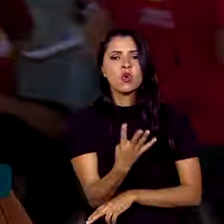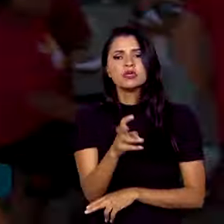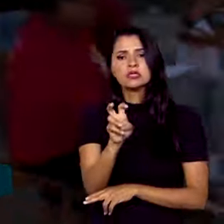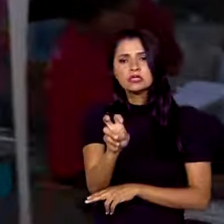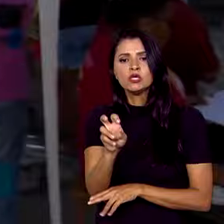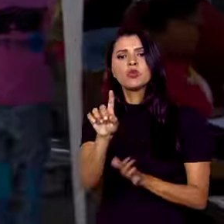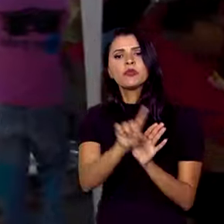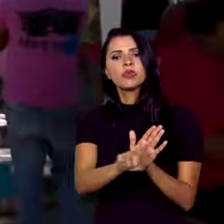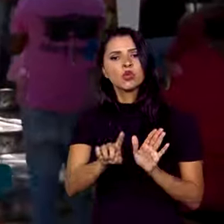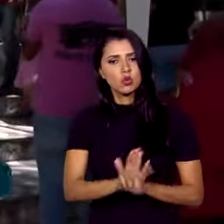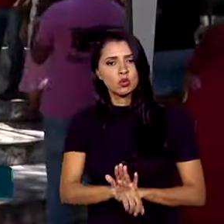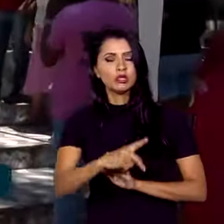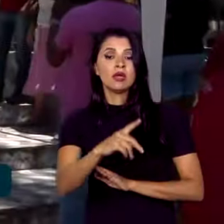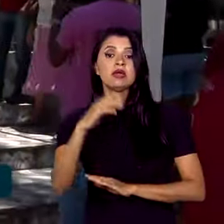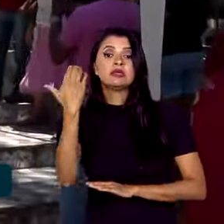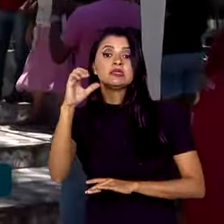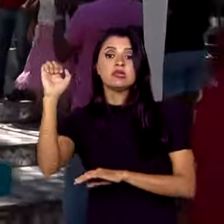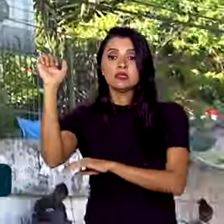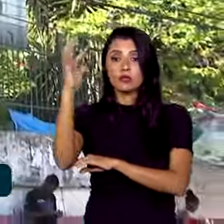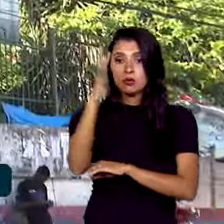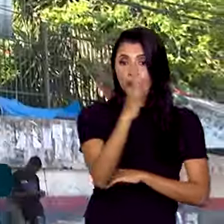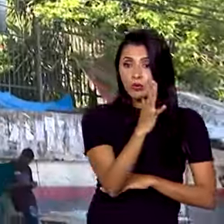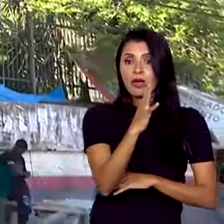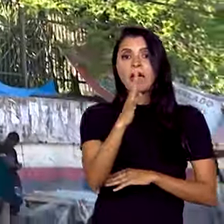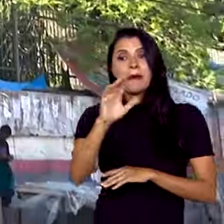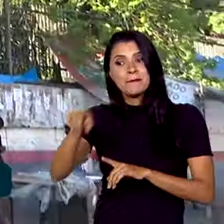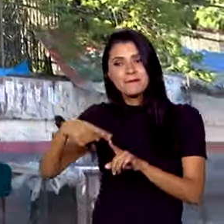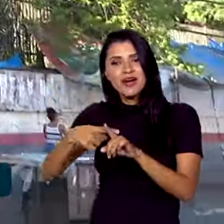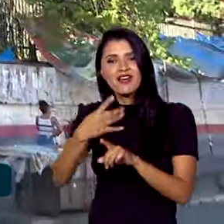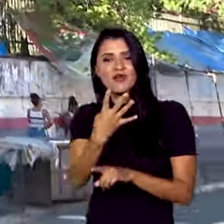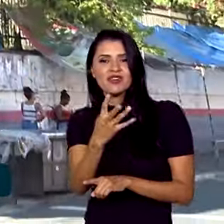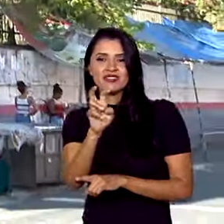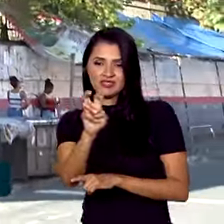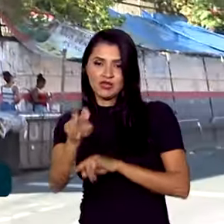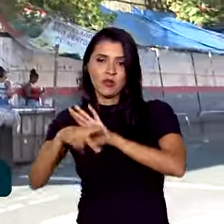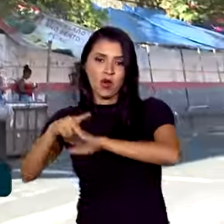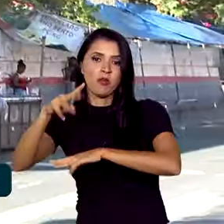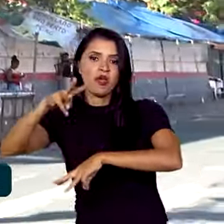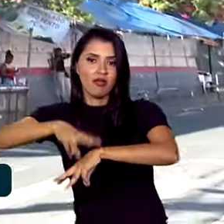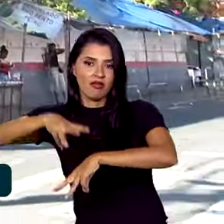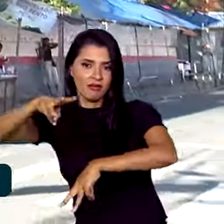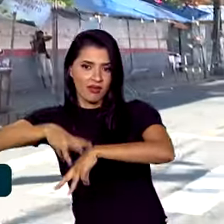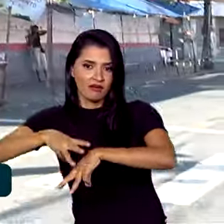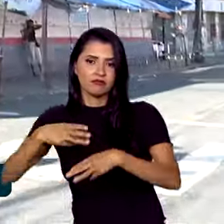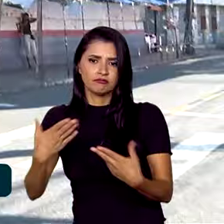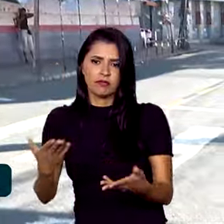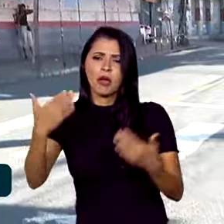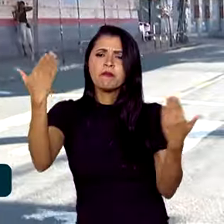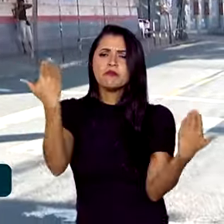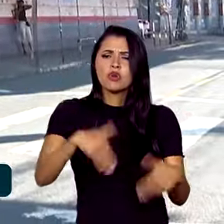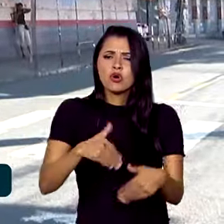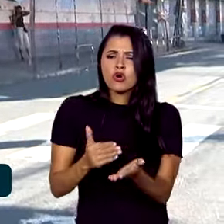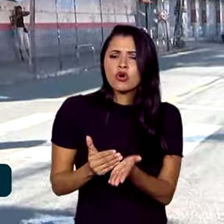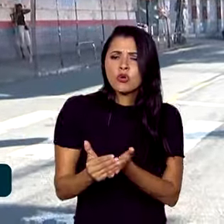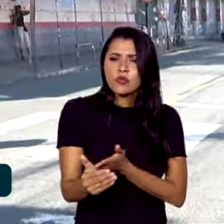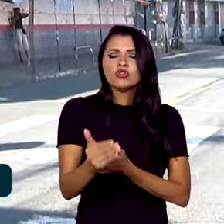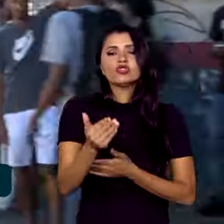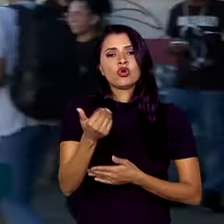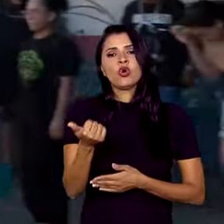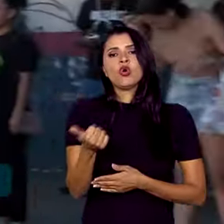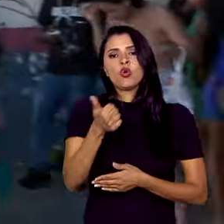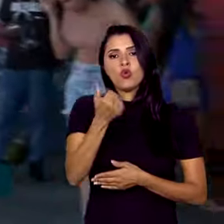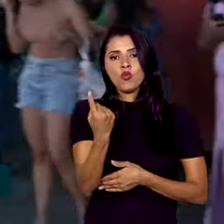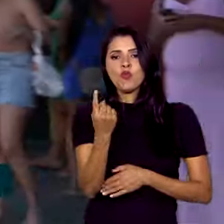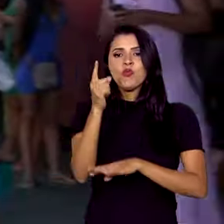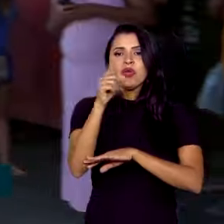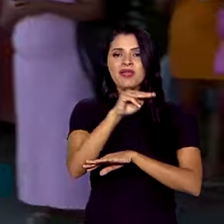questões de ciência da natureza e outras 45 de matemática. A prova começou às 13h30,